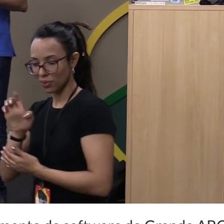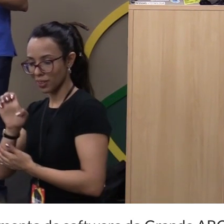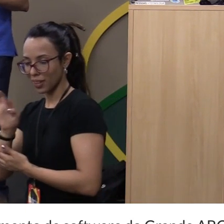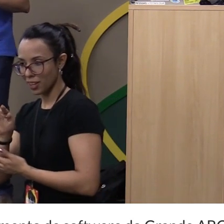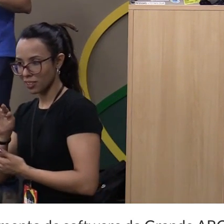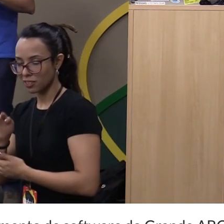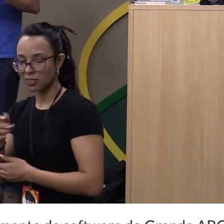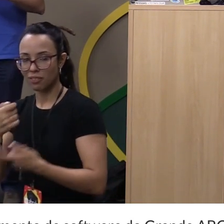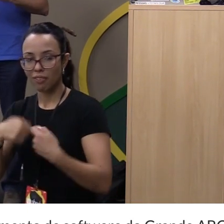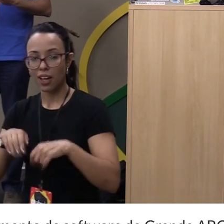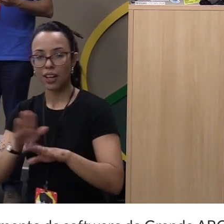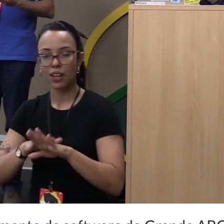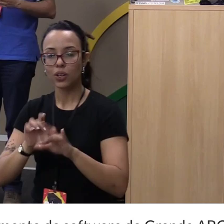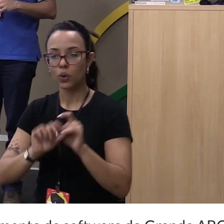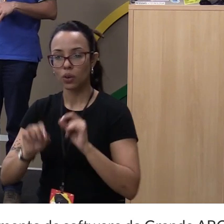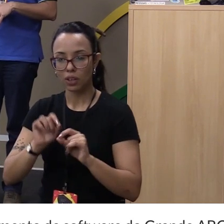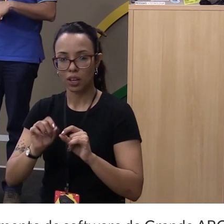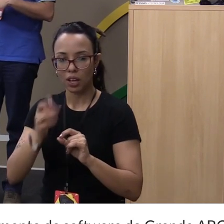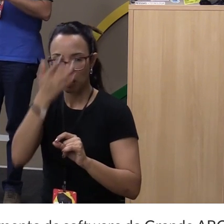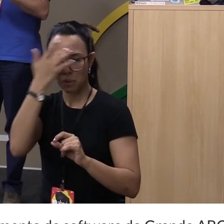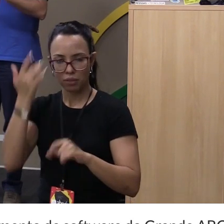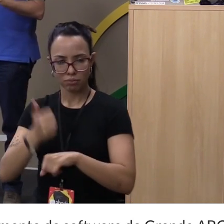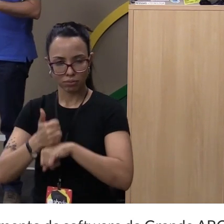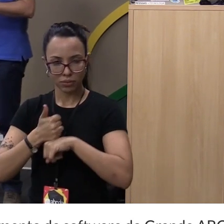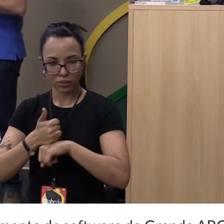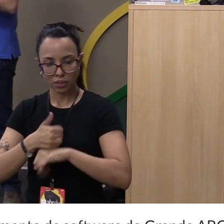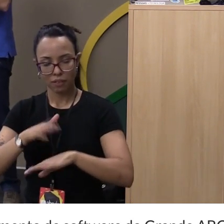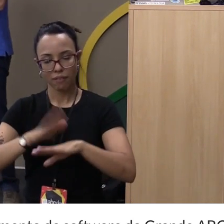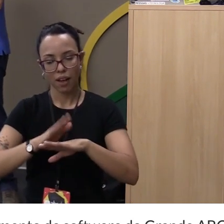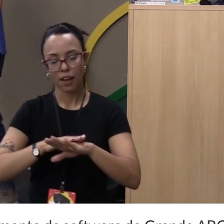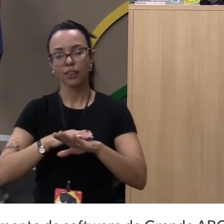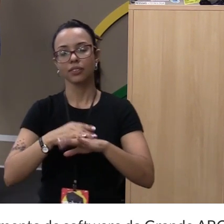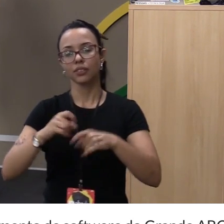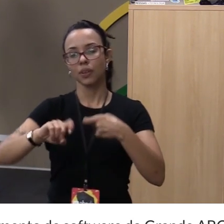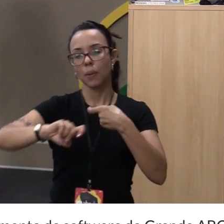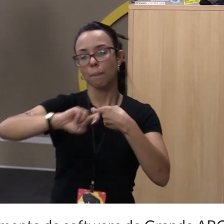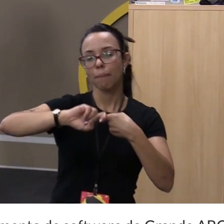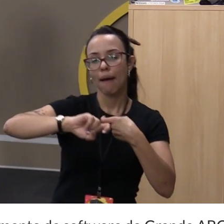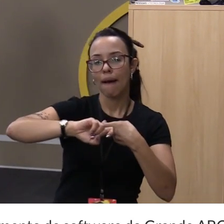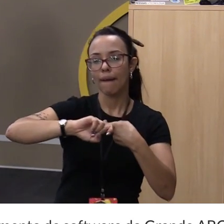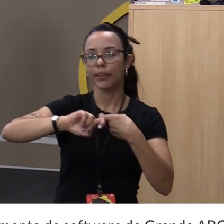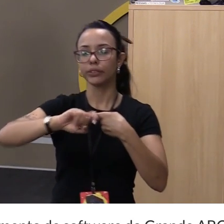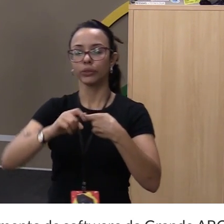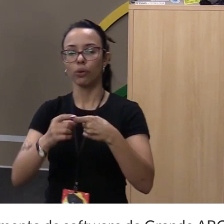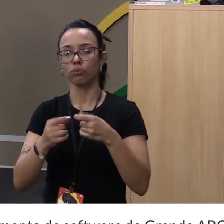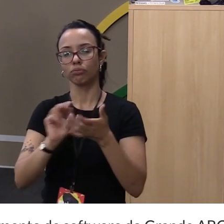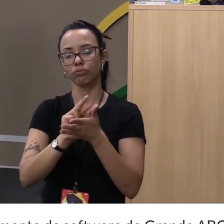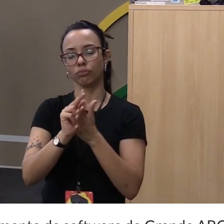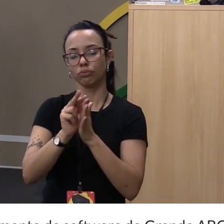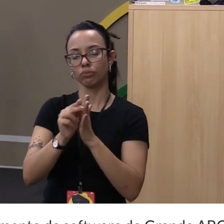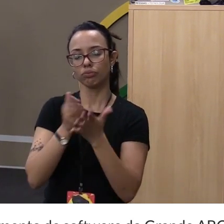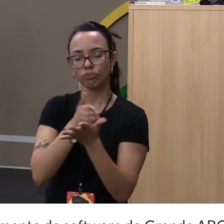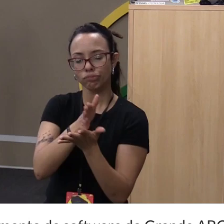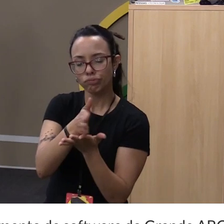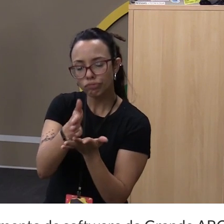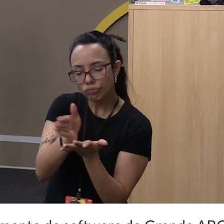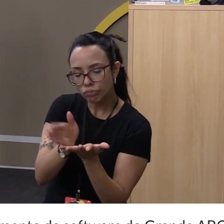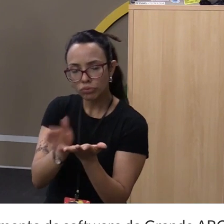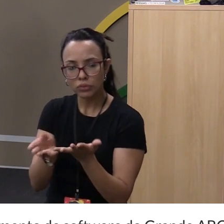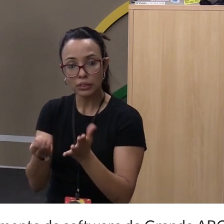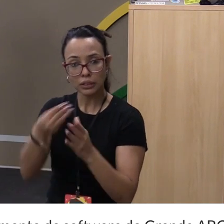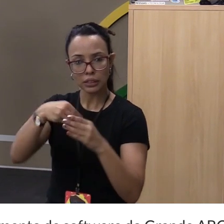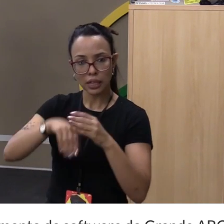Pega, utiliza a biblioteca Python, o async do Python, ou utiliza outras maneiras de fazer